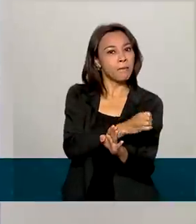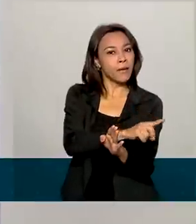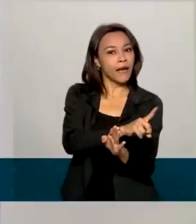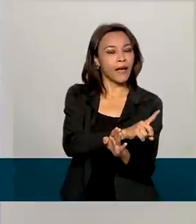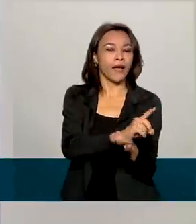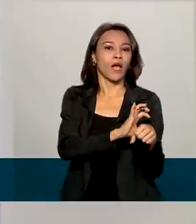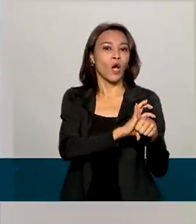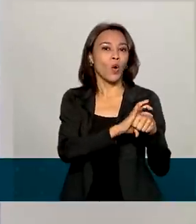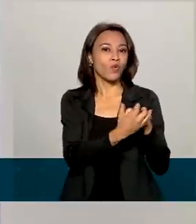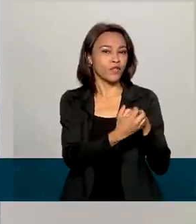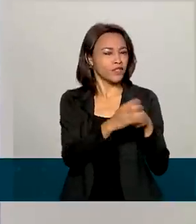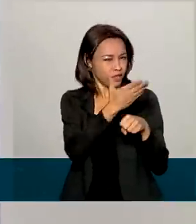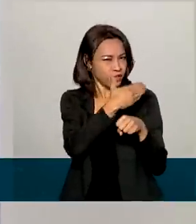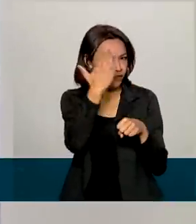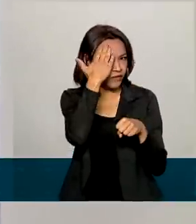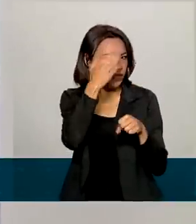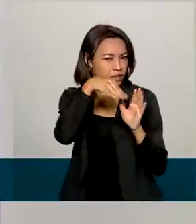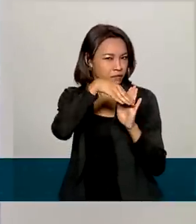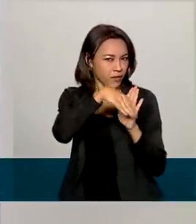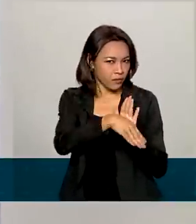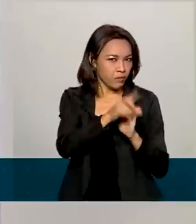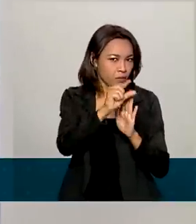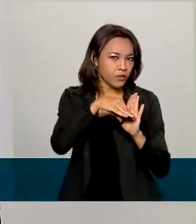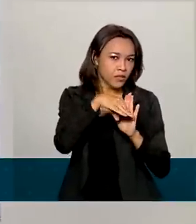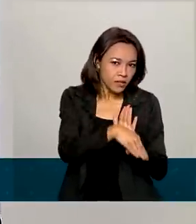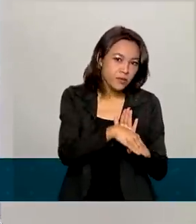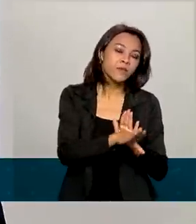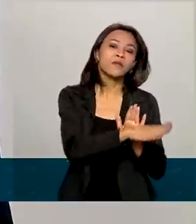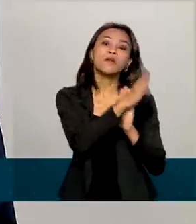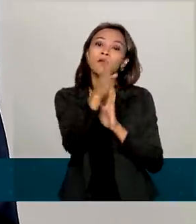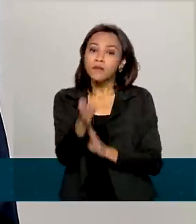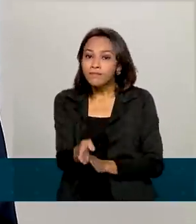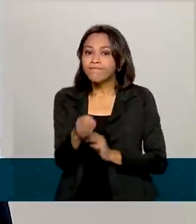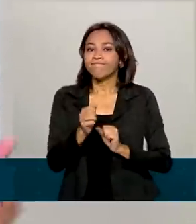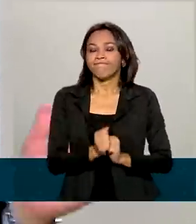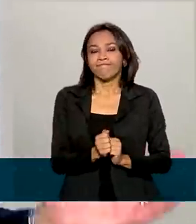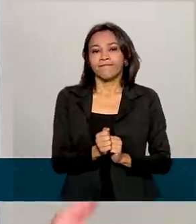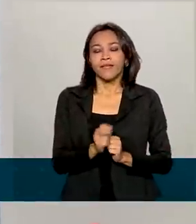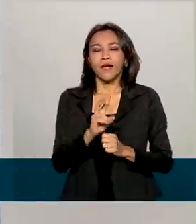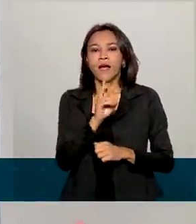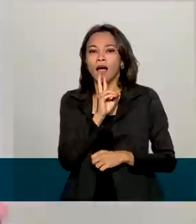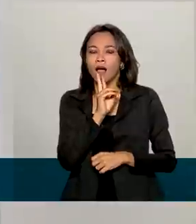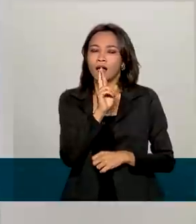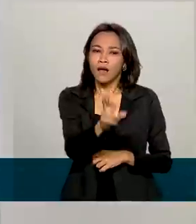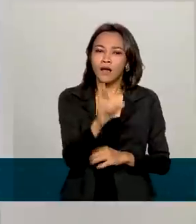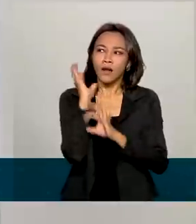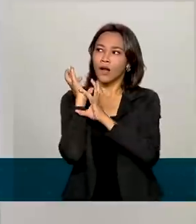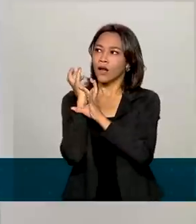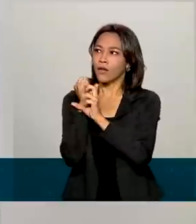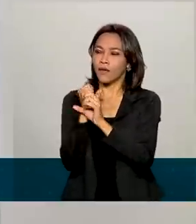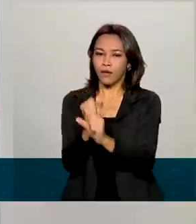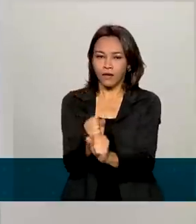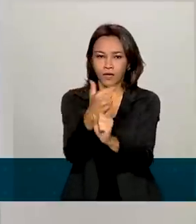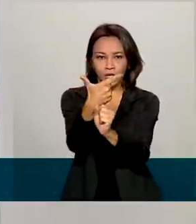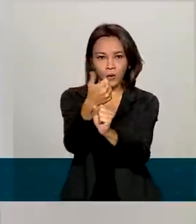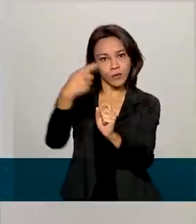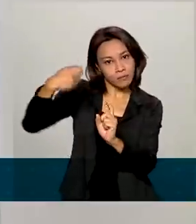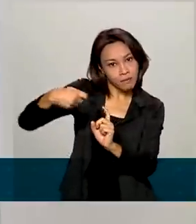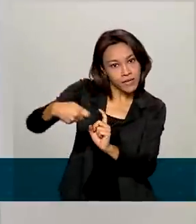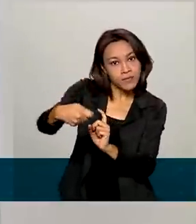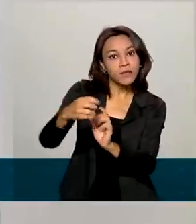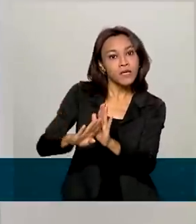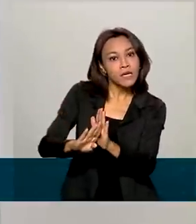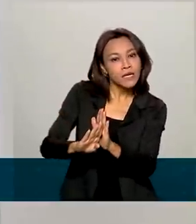declínio que nós sabemos. De qualquer maneira, o resultado acumulado nos últimos 12 meses é um